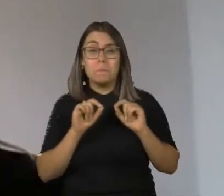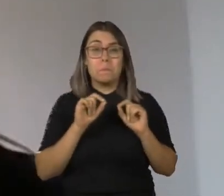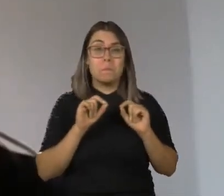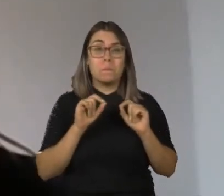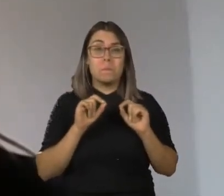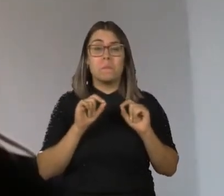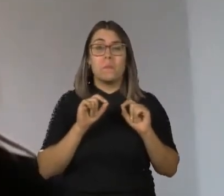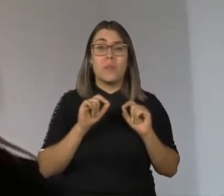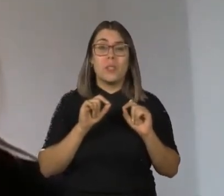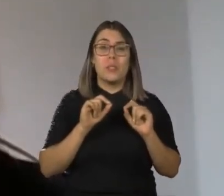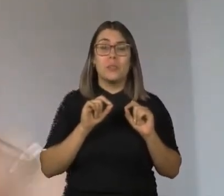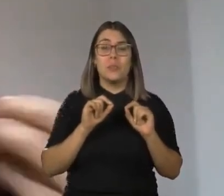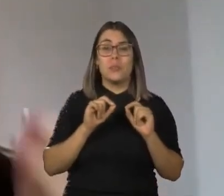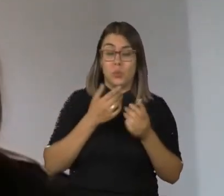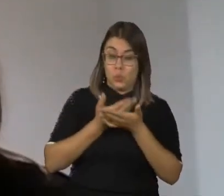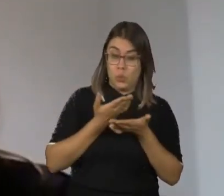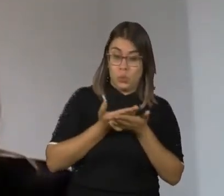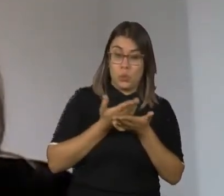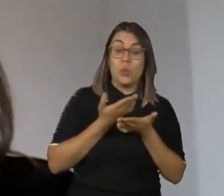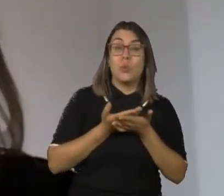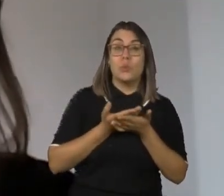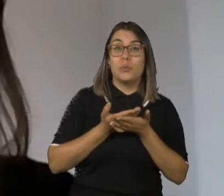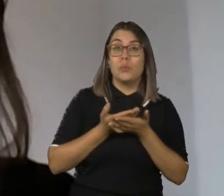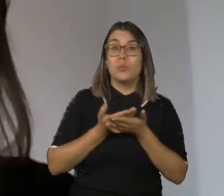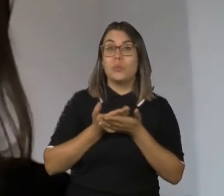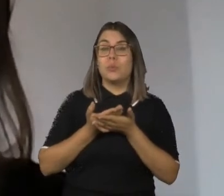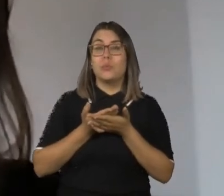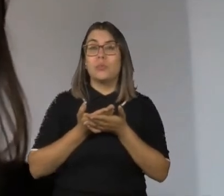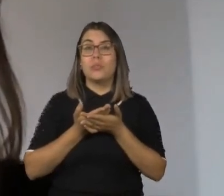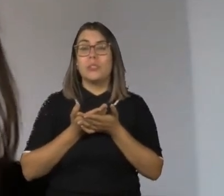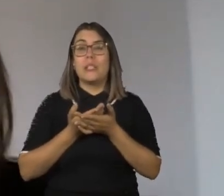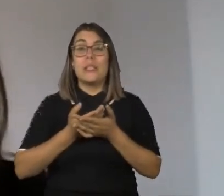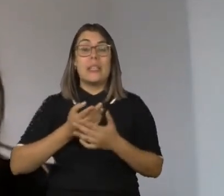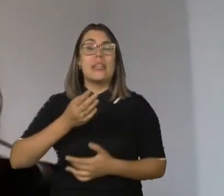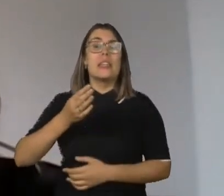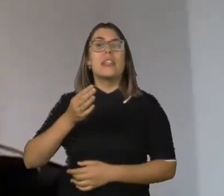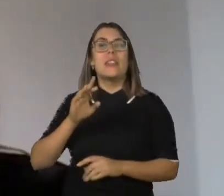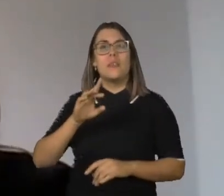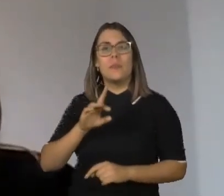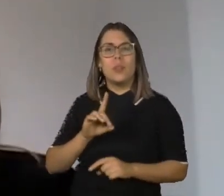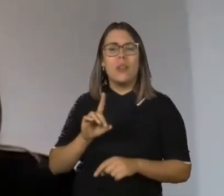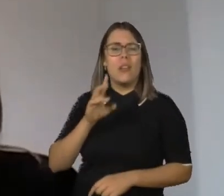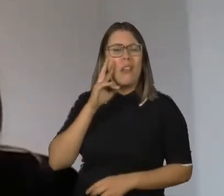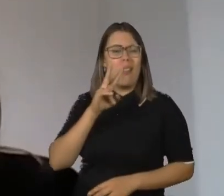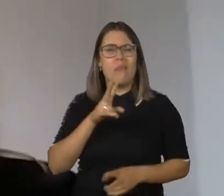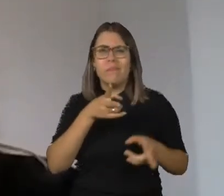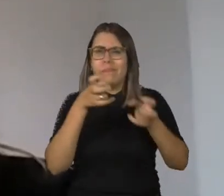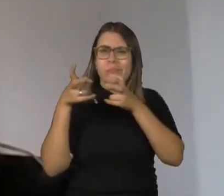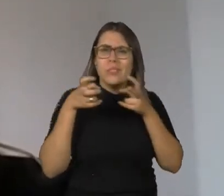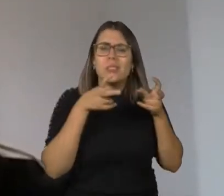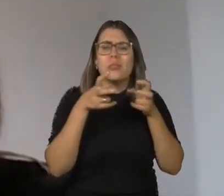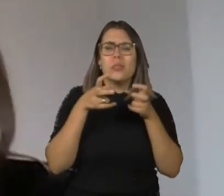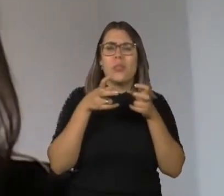existe um teórico que trabalha muito com deficiência intelectual, que é o Buda, ele nos traz